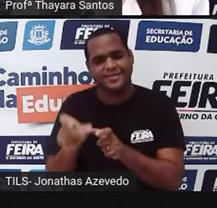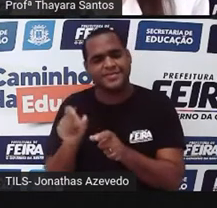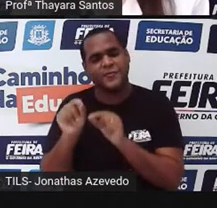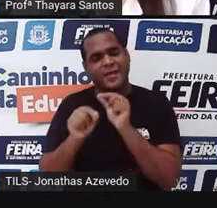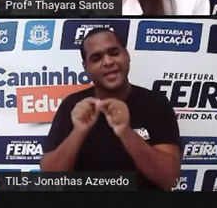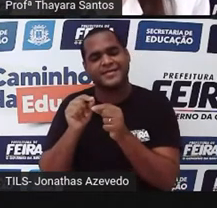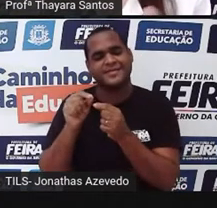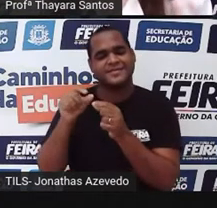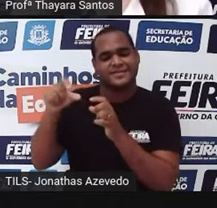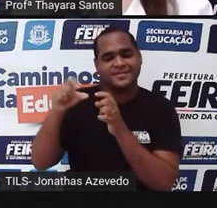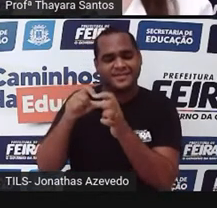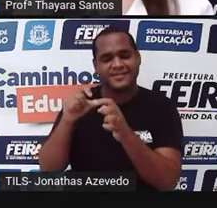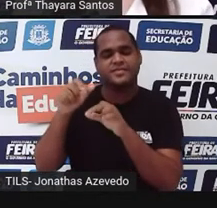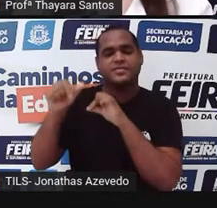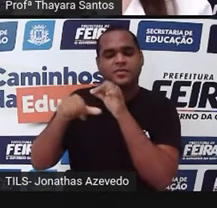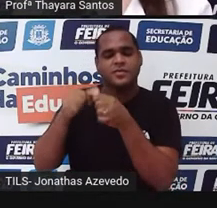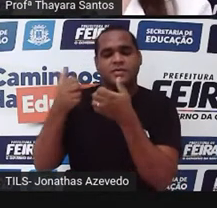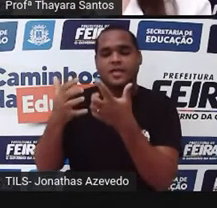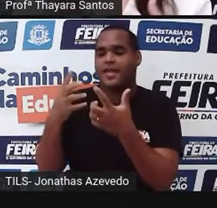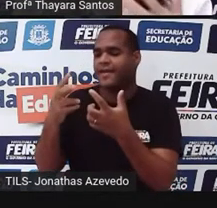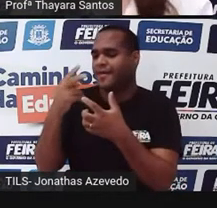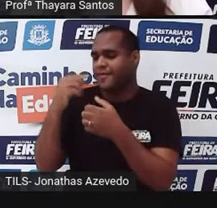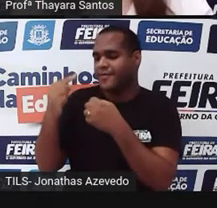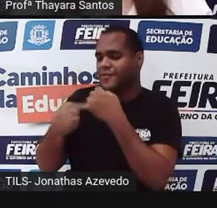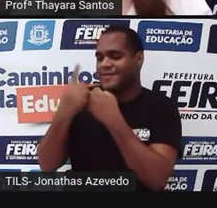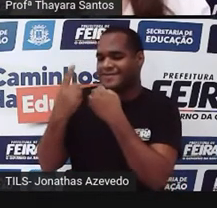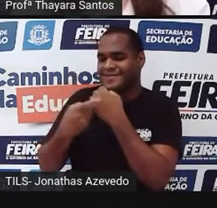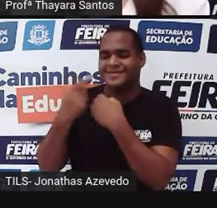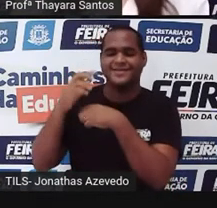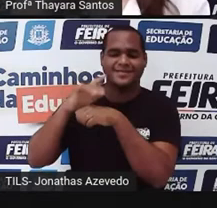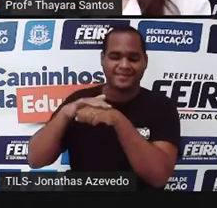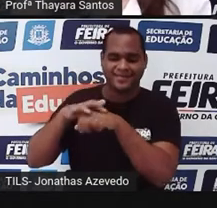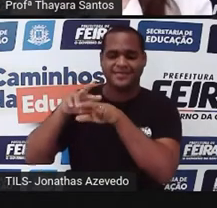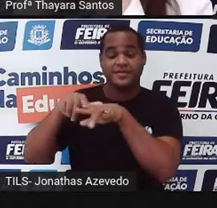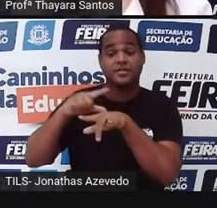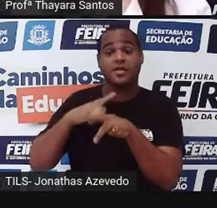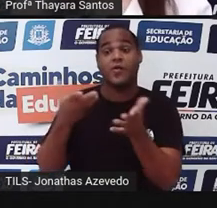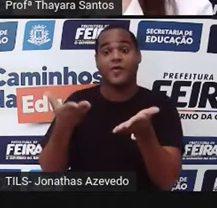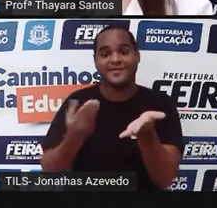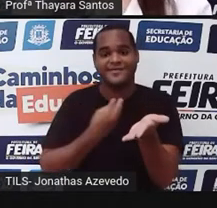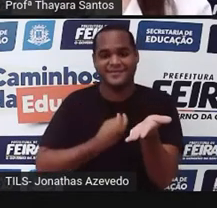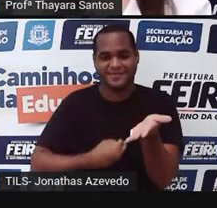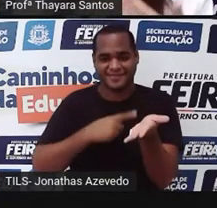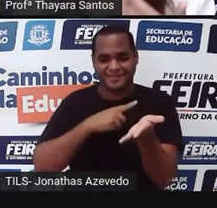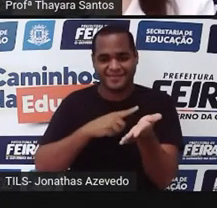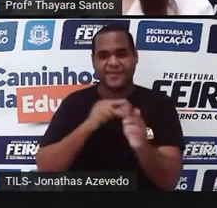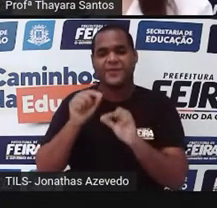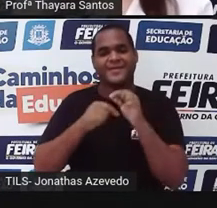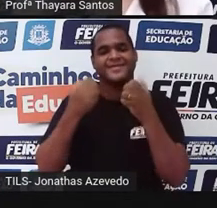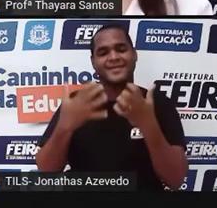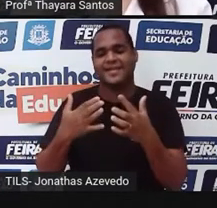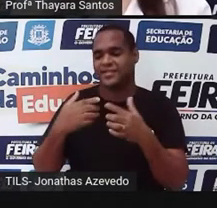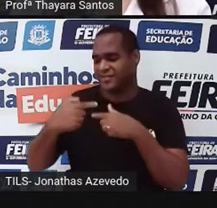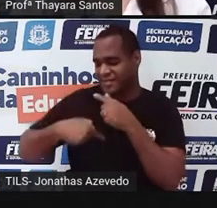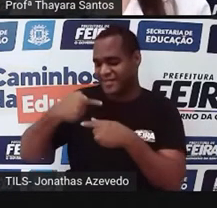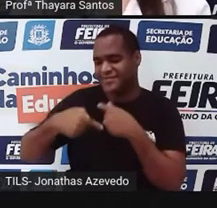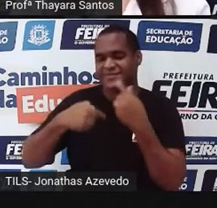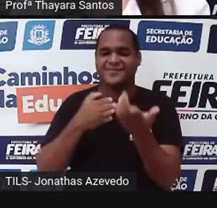ela mais resistente contra pragas. Então, tudo isso a gente faz hoje graças ao conhecimento genético.